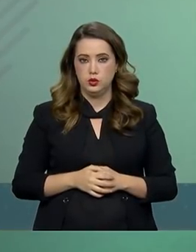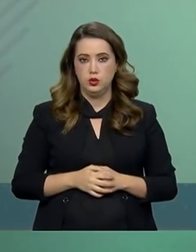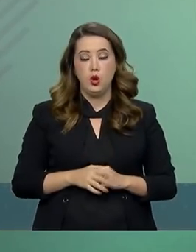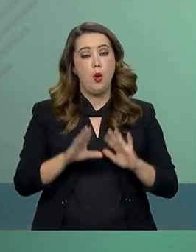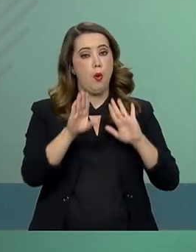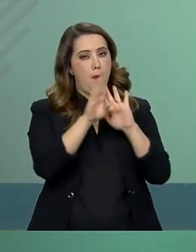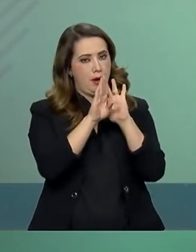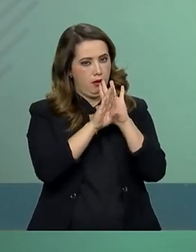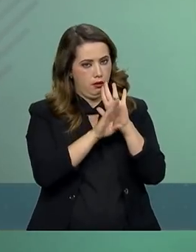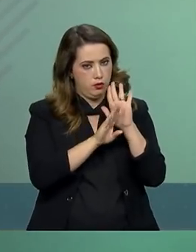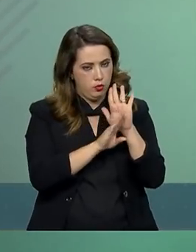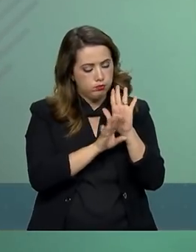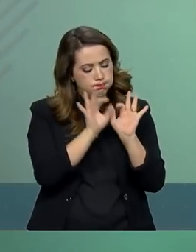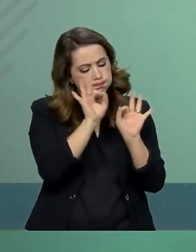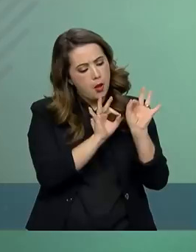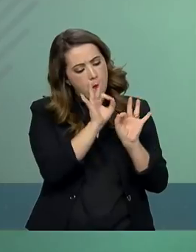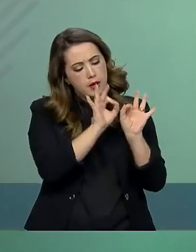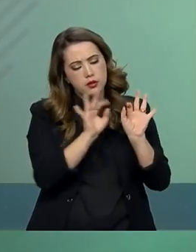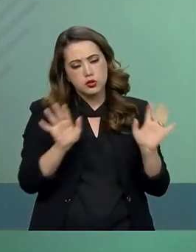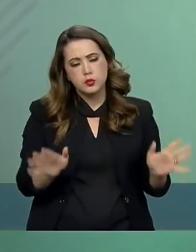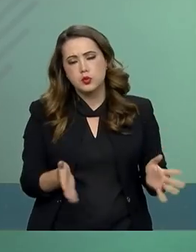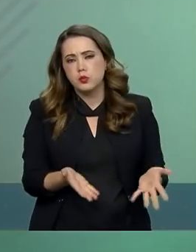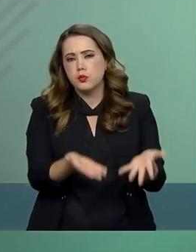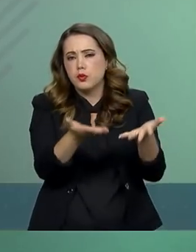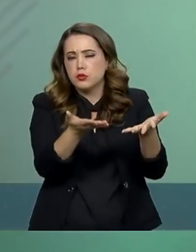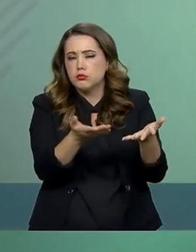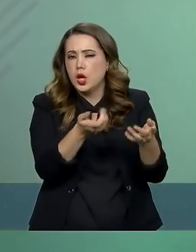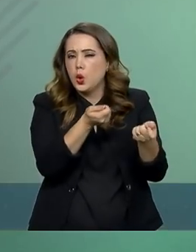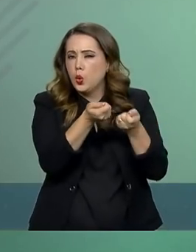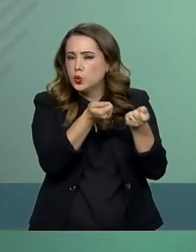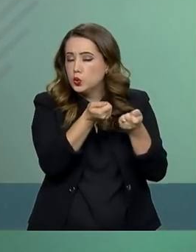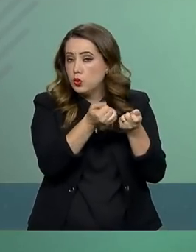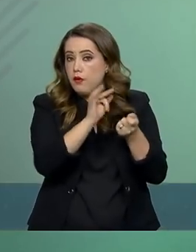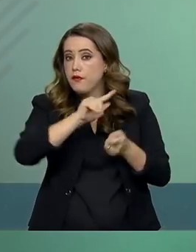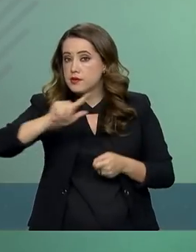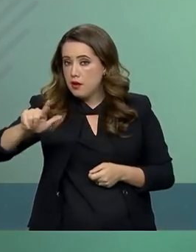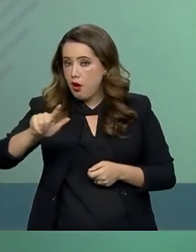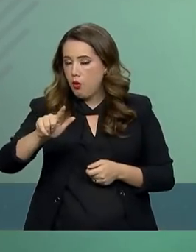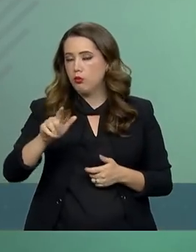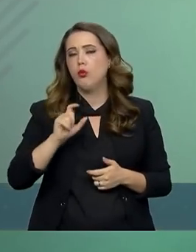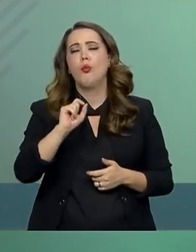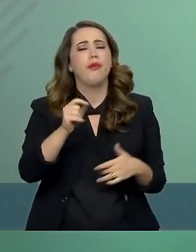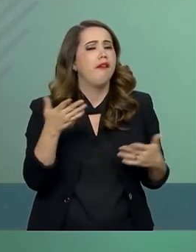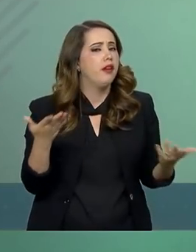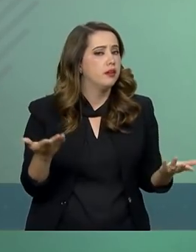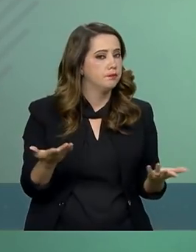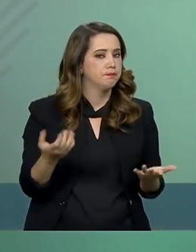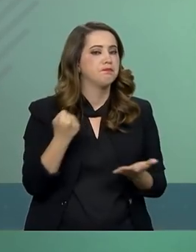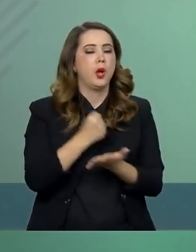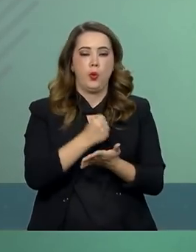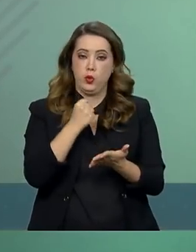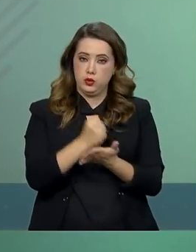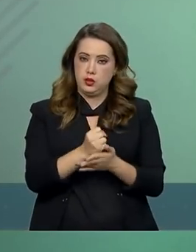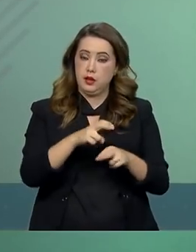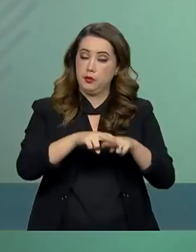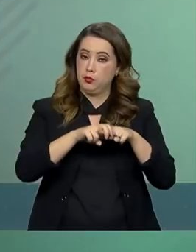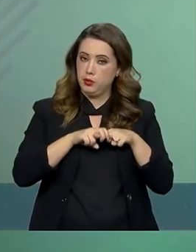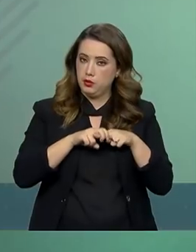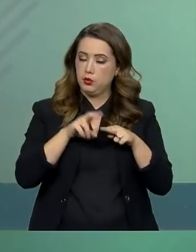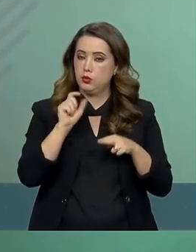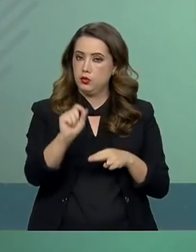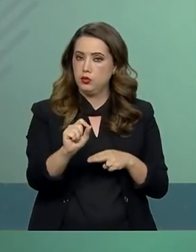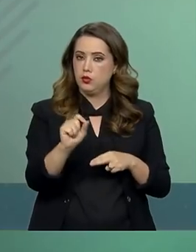Equilíbrio Fiscal, que é o PEF, que consiste em um contrato por meio do qual